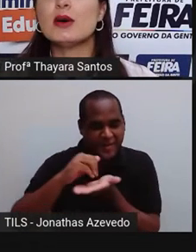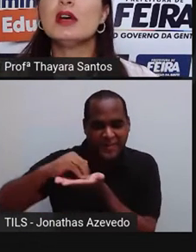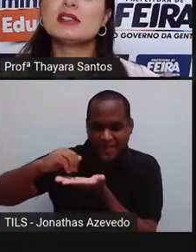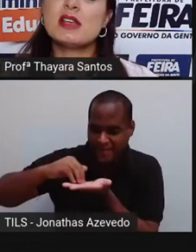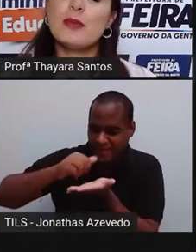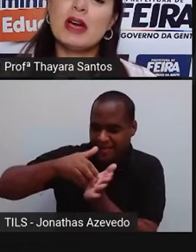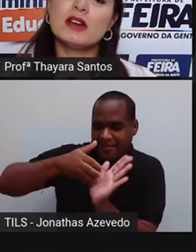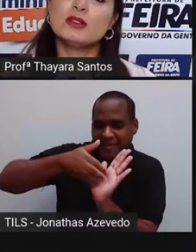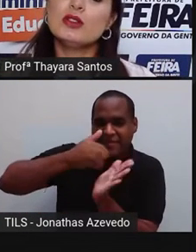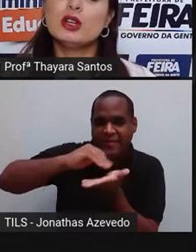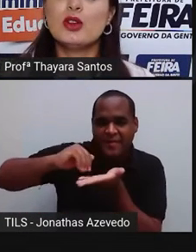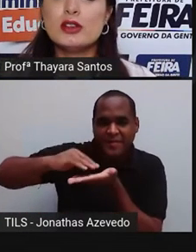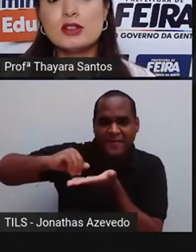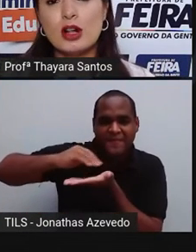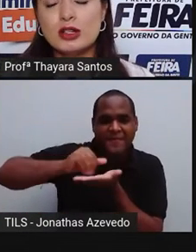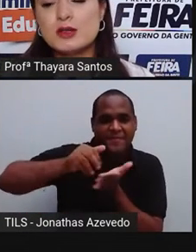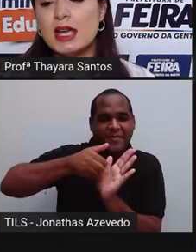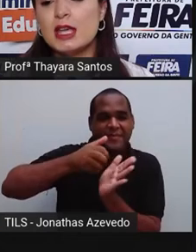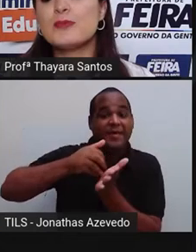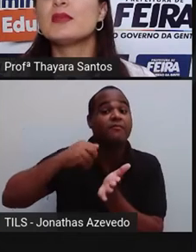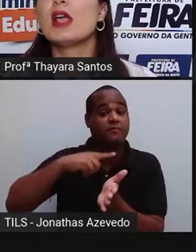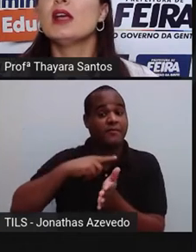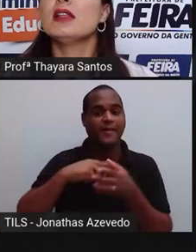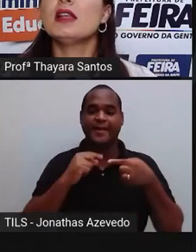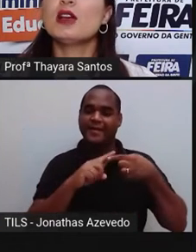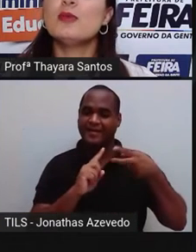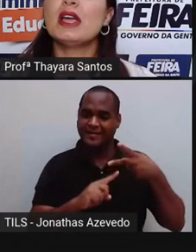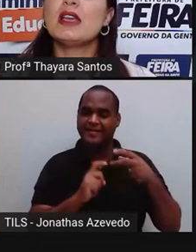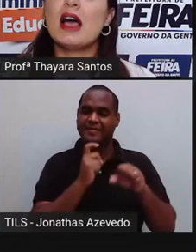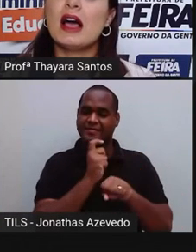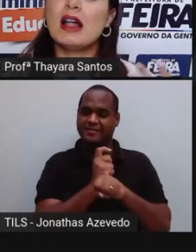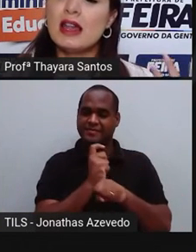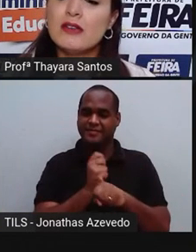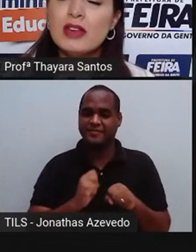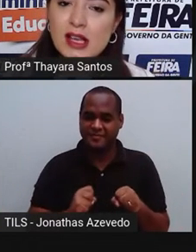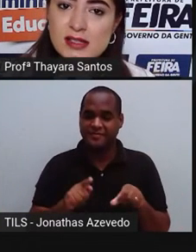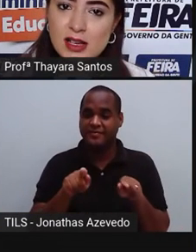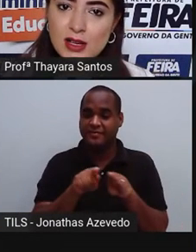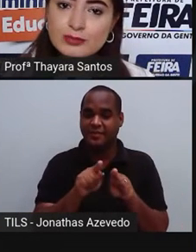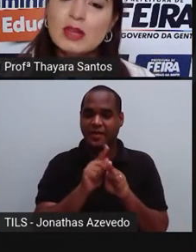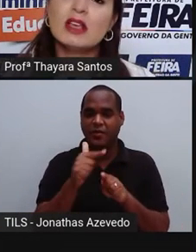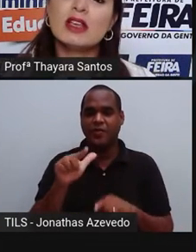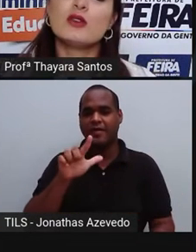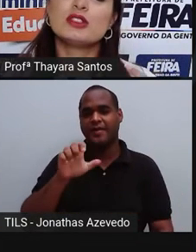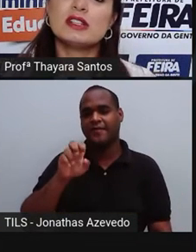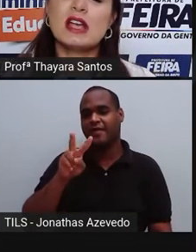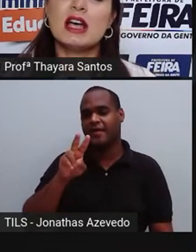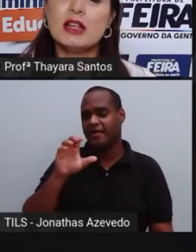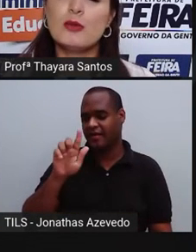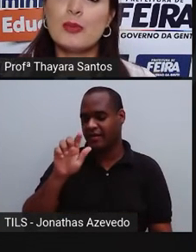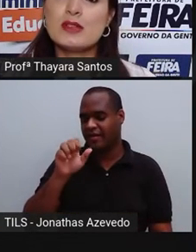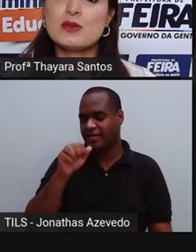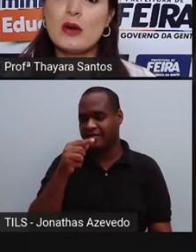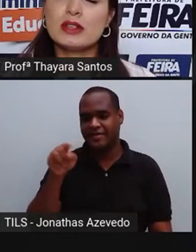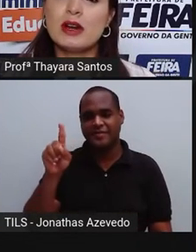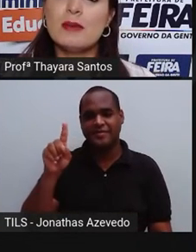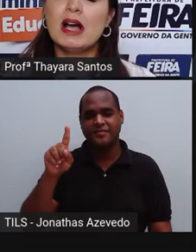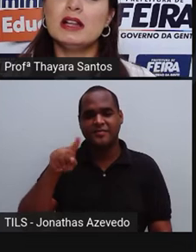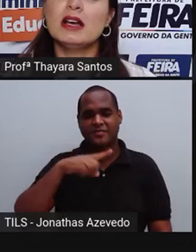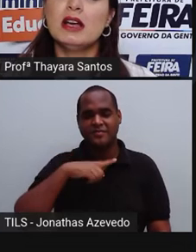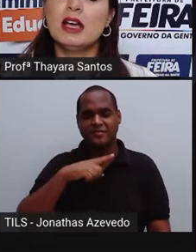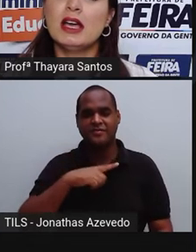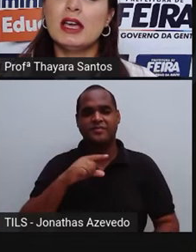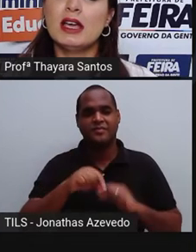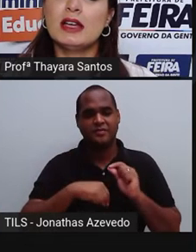a catação, separando dois sólidos aí. Tem também a levigação, que é utilizada por pessoal que